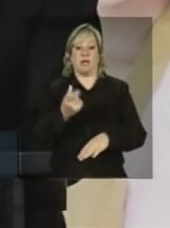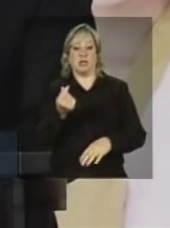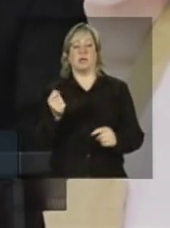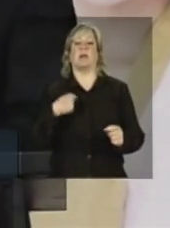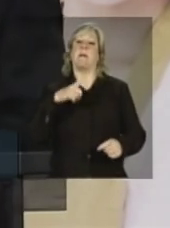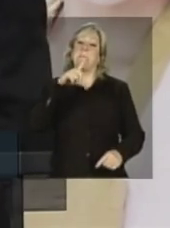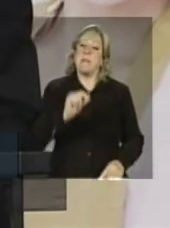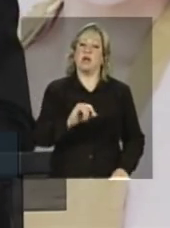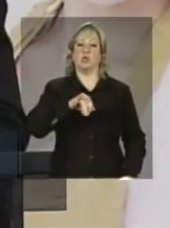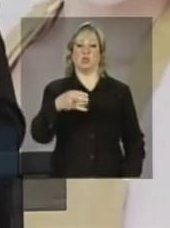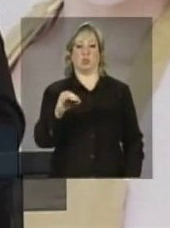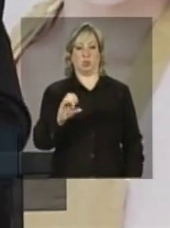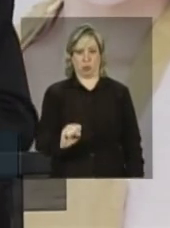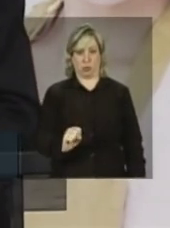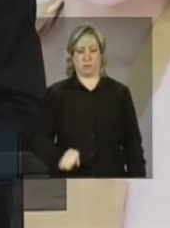juros.